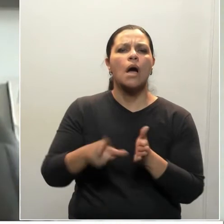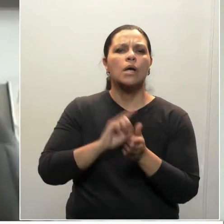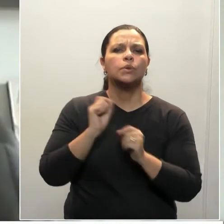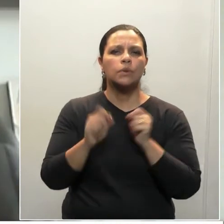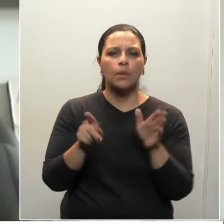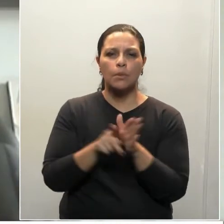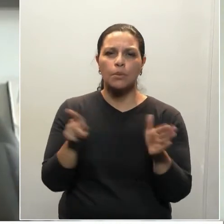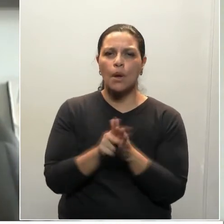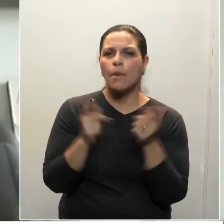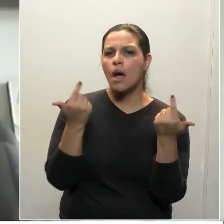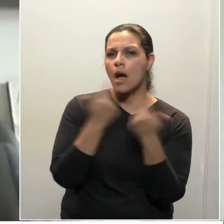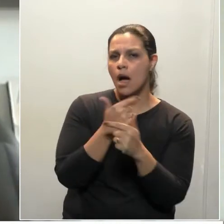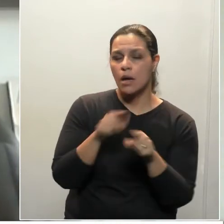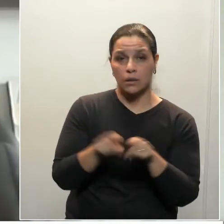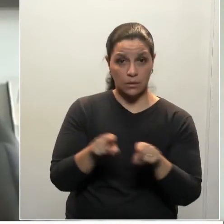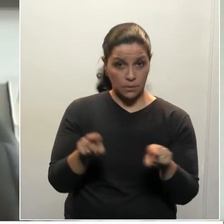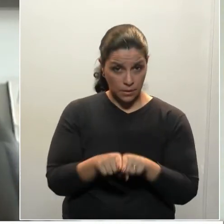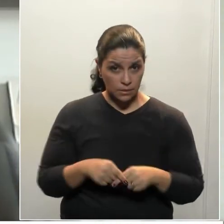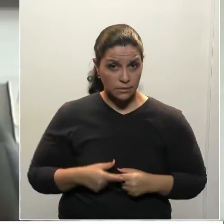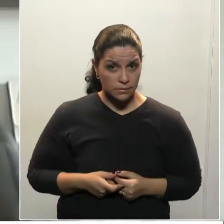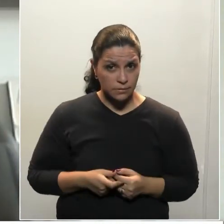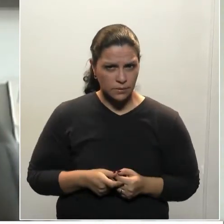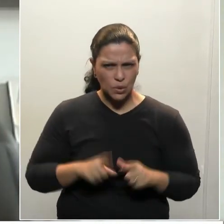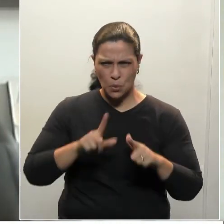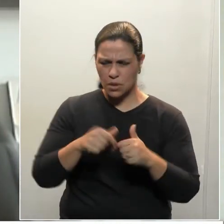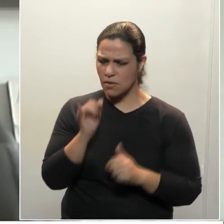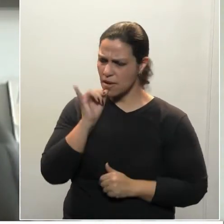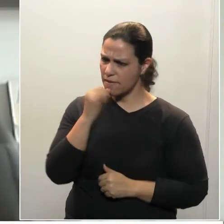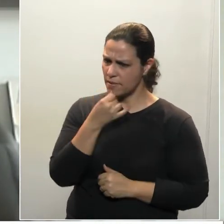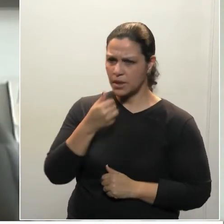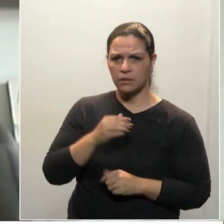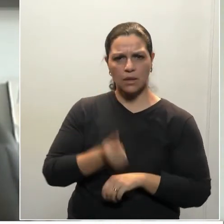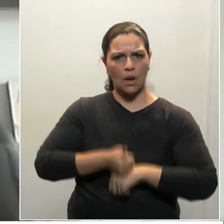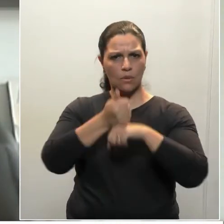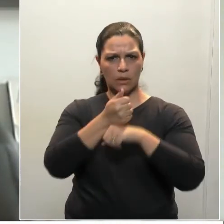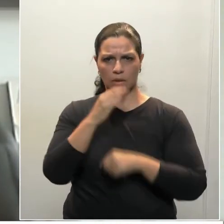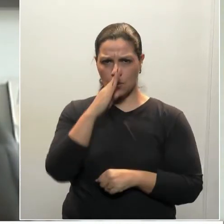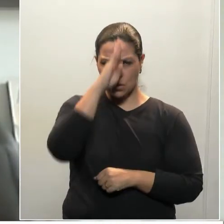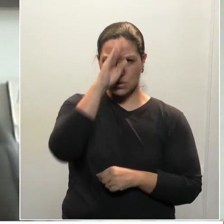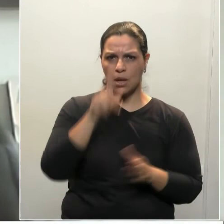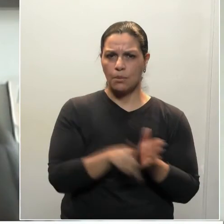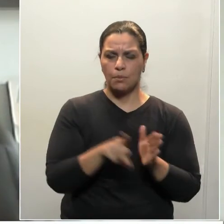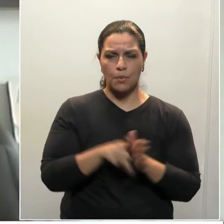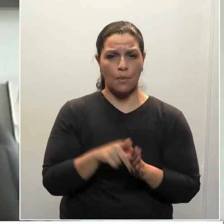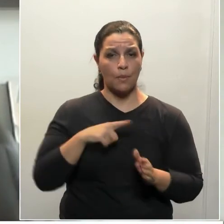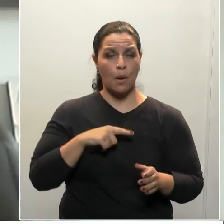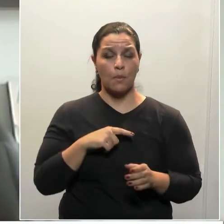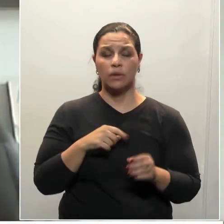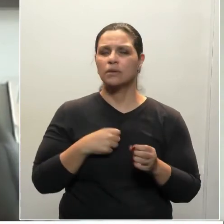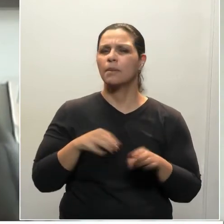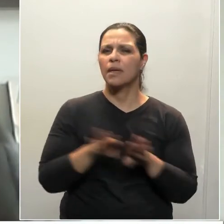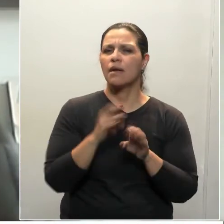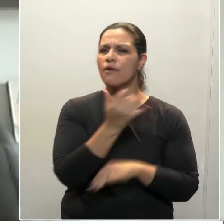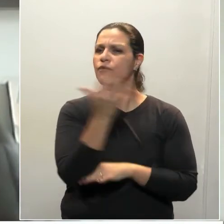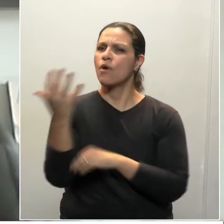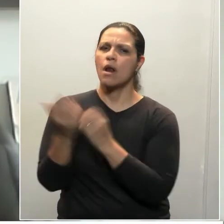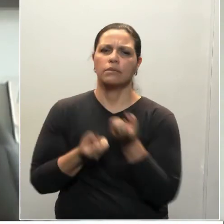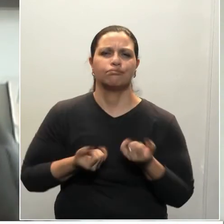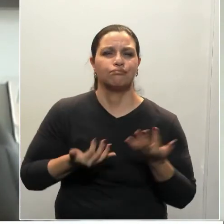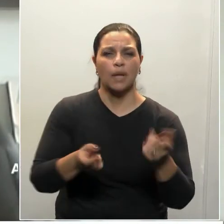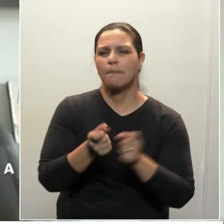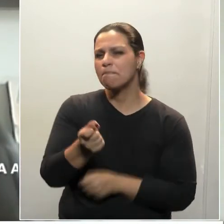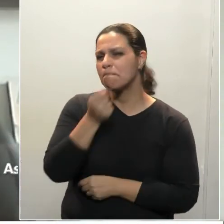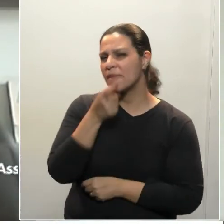E começa a rir. Infelizmente, este é o presidente da República. O presidente das queimadas, o presidente das piadas